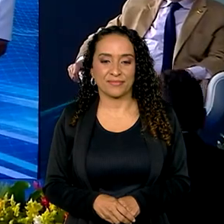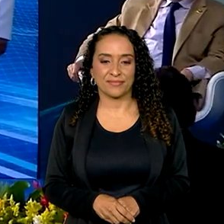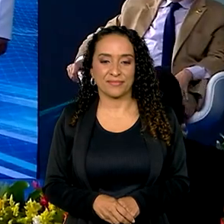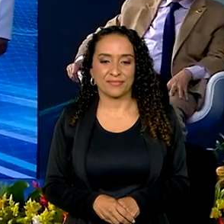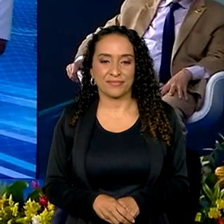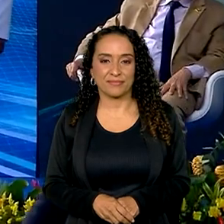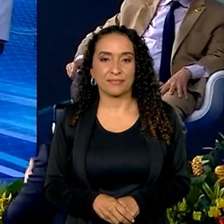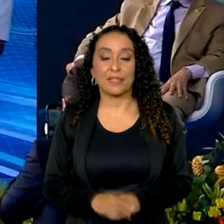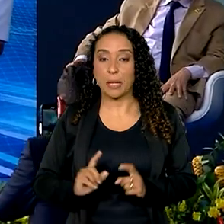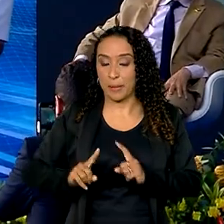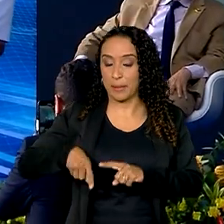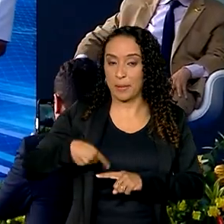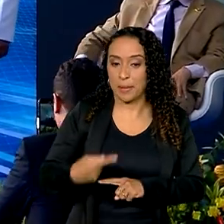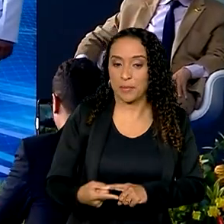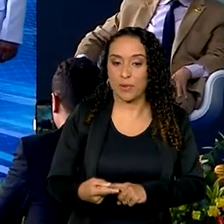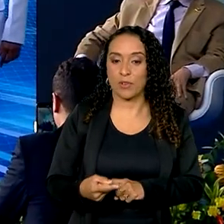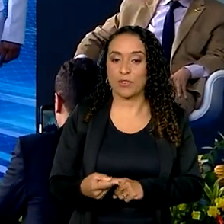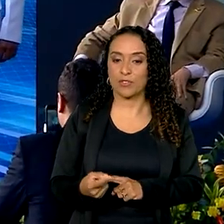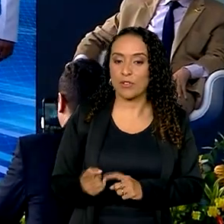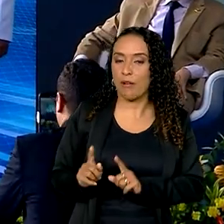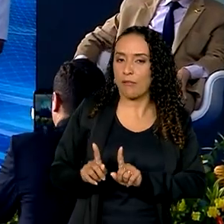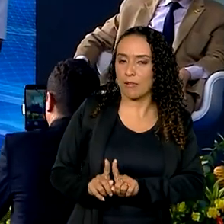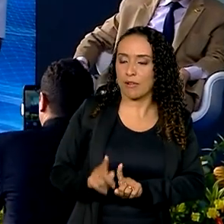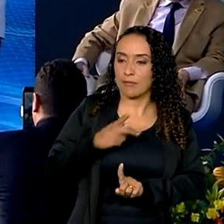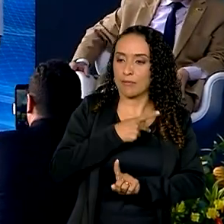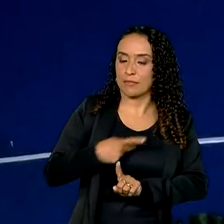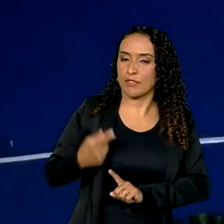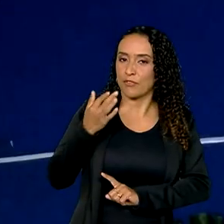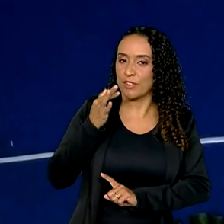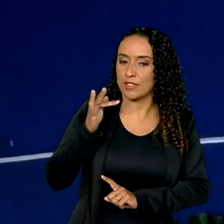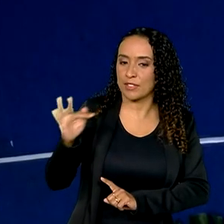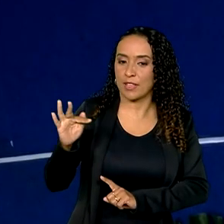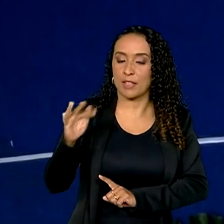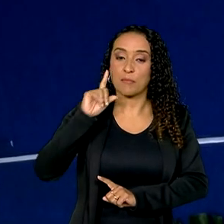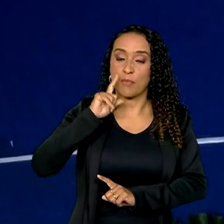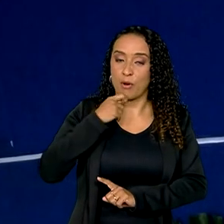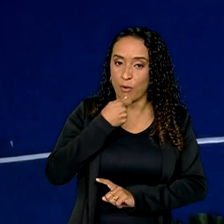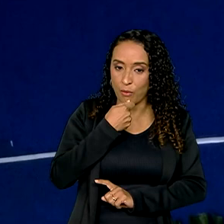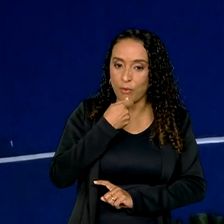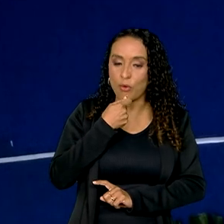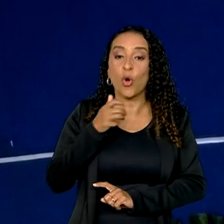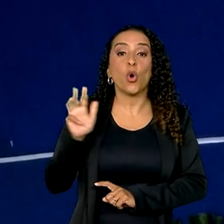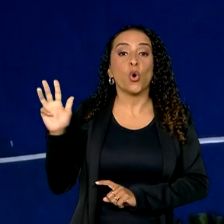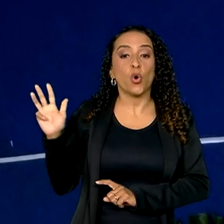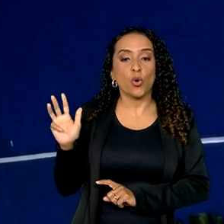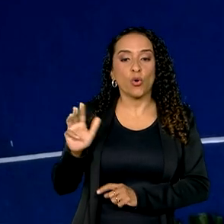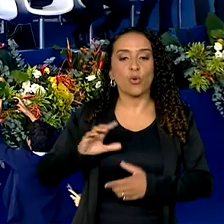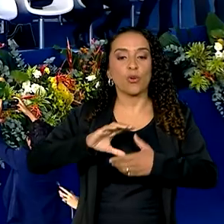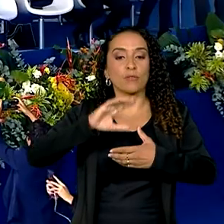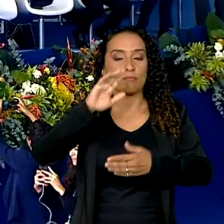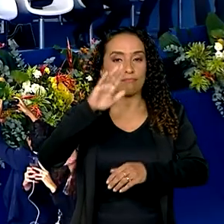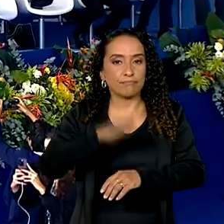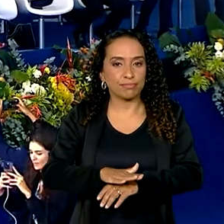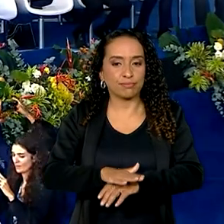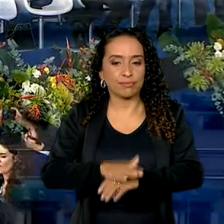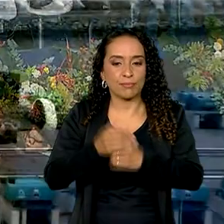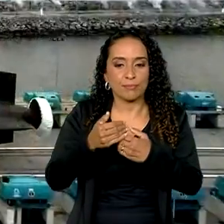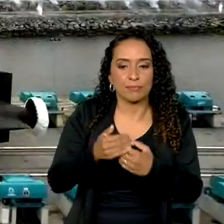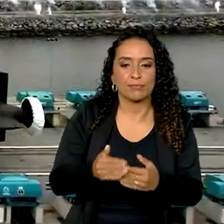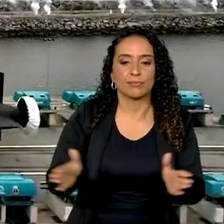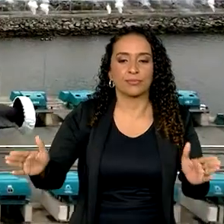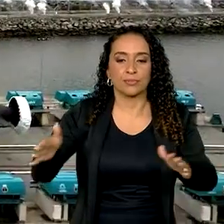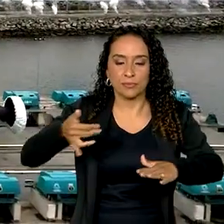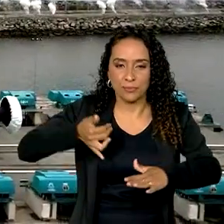Em seguida, ao lado do presidente francês Emmanuel Macron, Lula apertou o botão que deu início